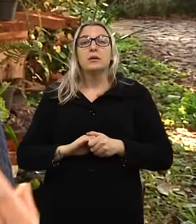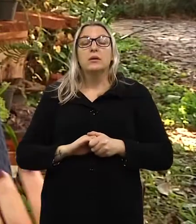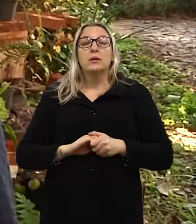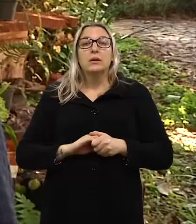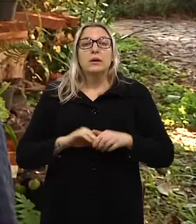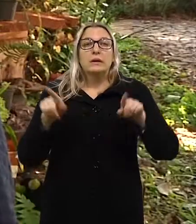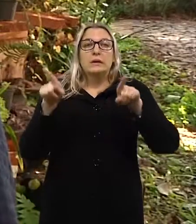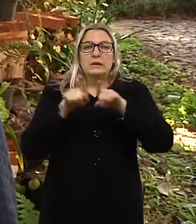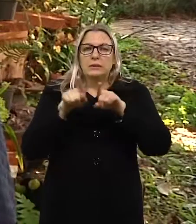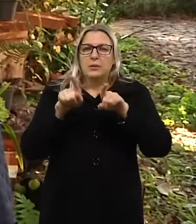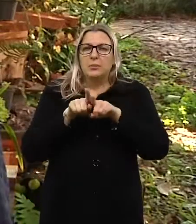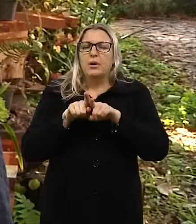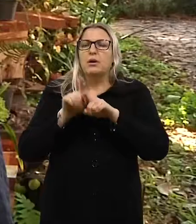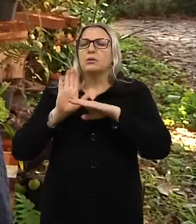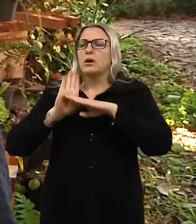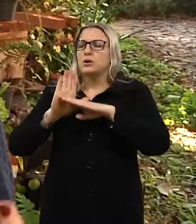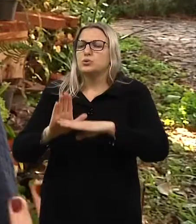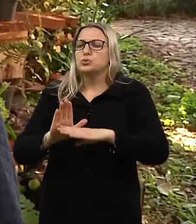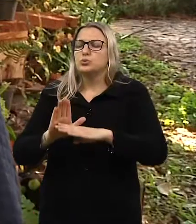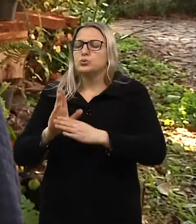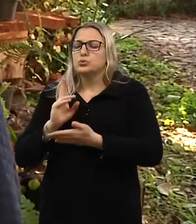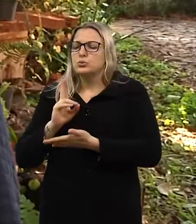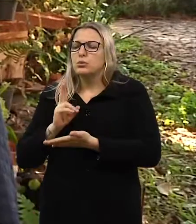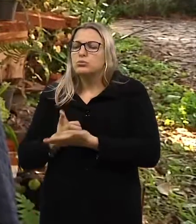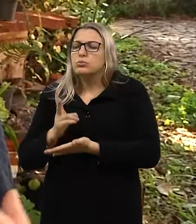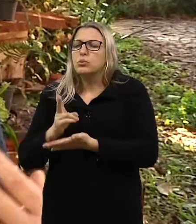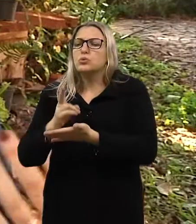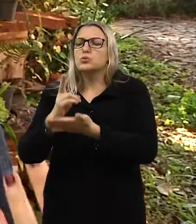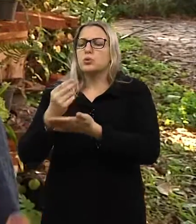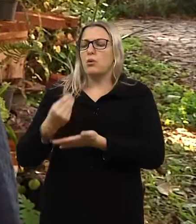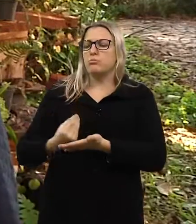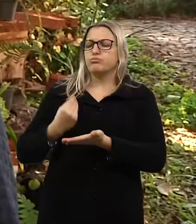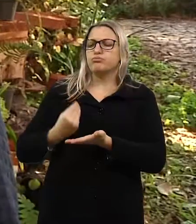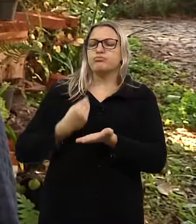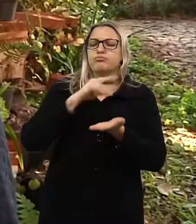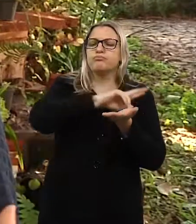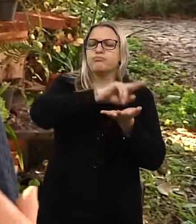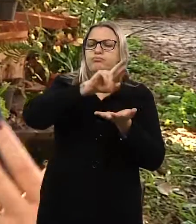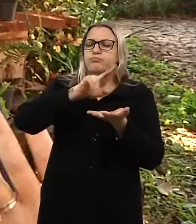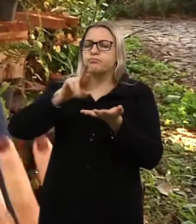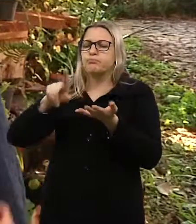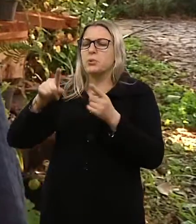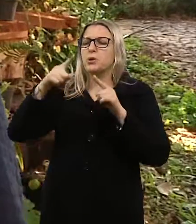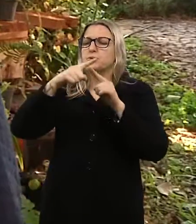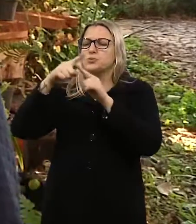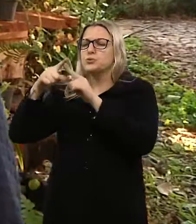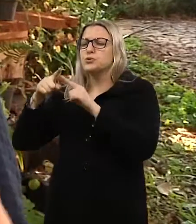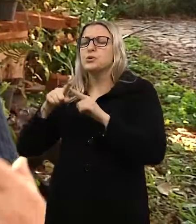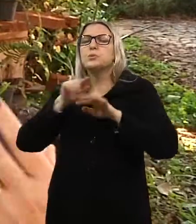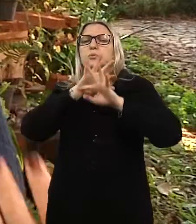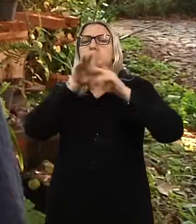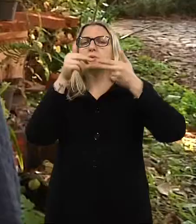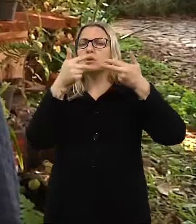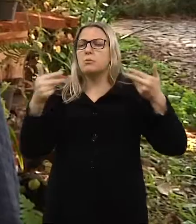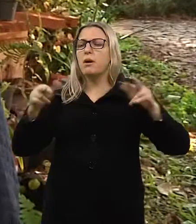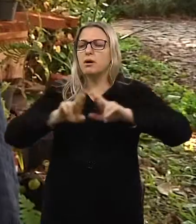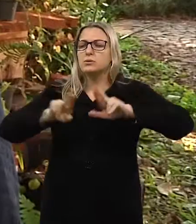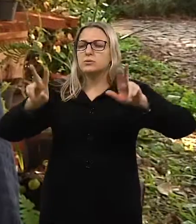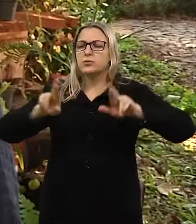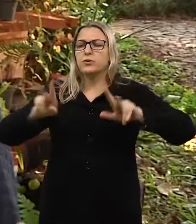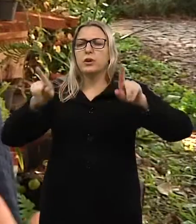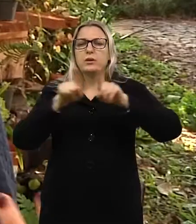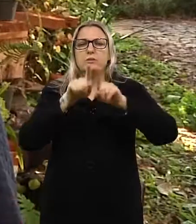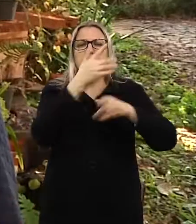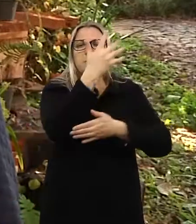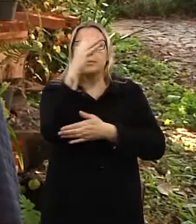dos benefícios relacionados à questão da biodiversidade, das espécies, do meio ambiente, do respeito,